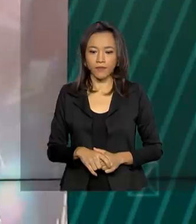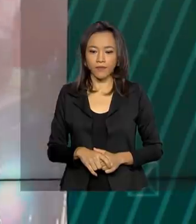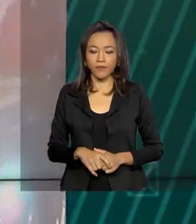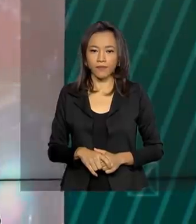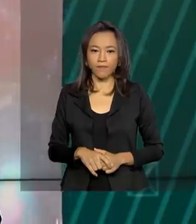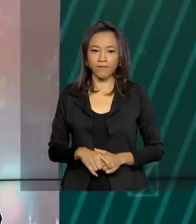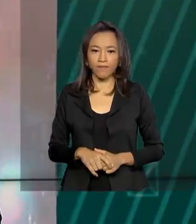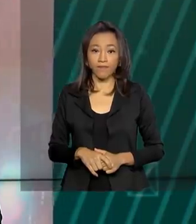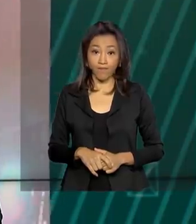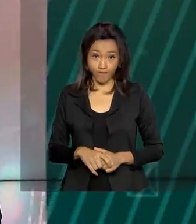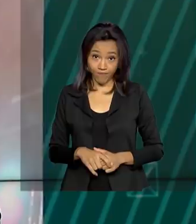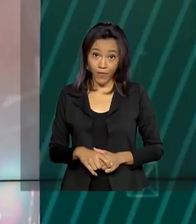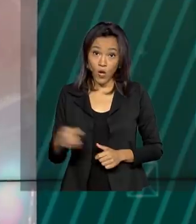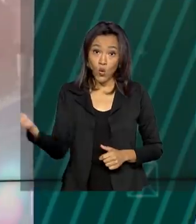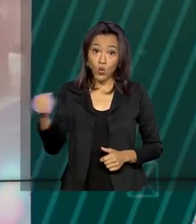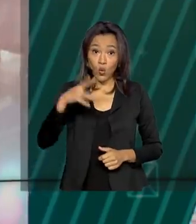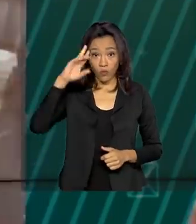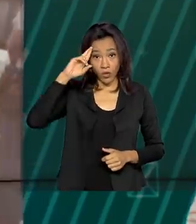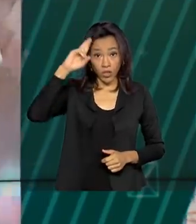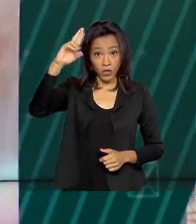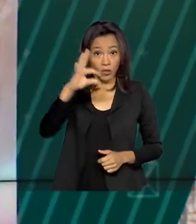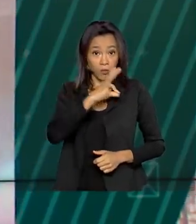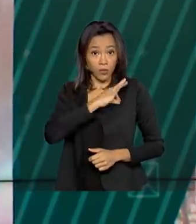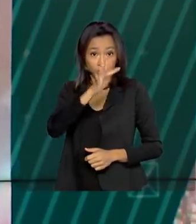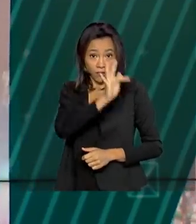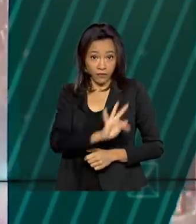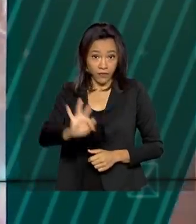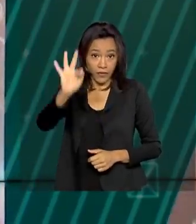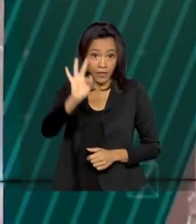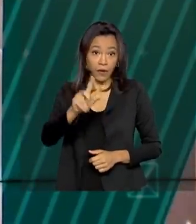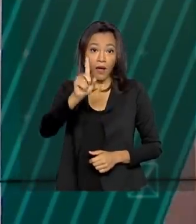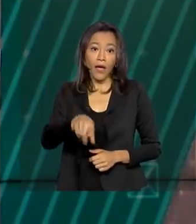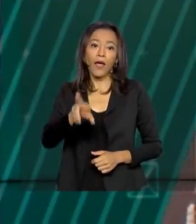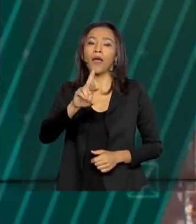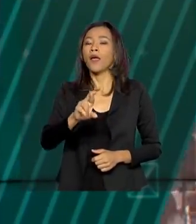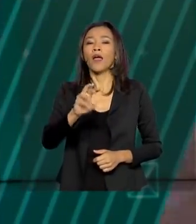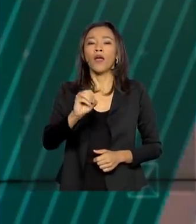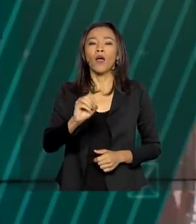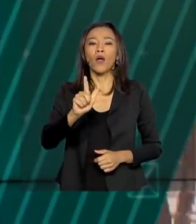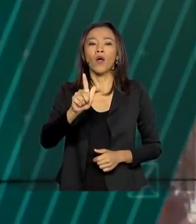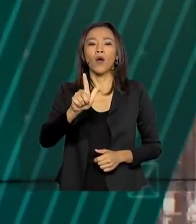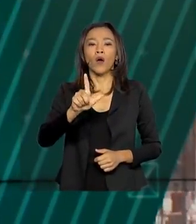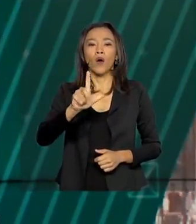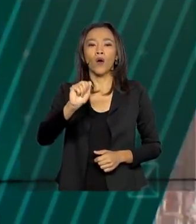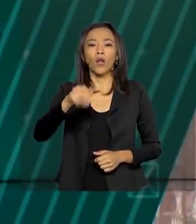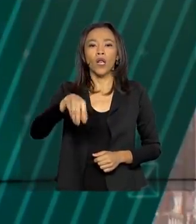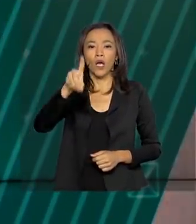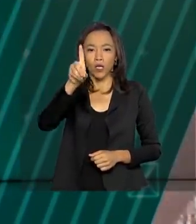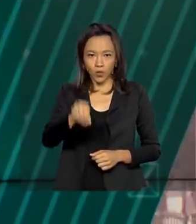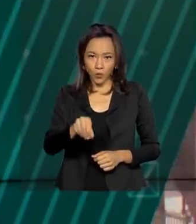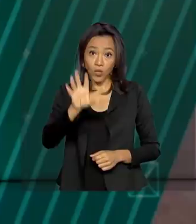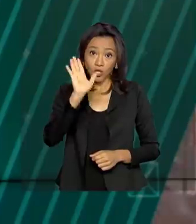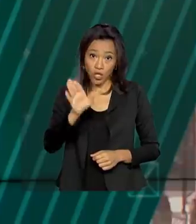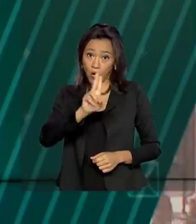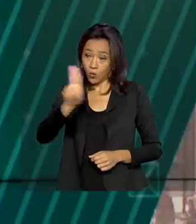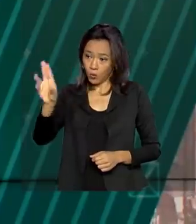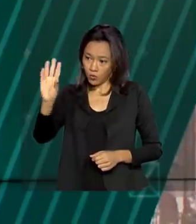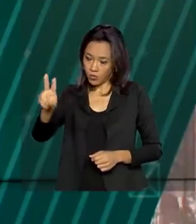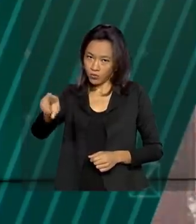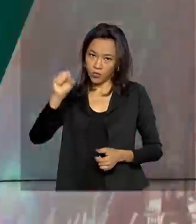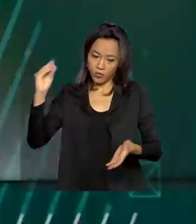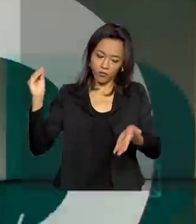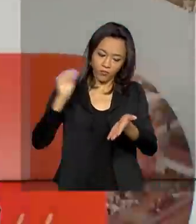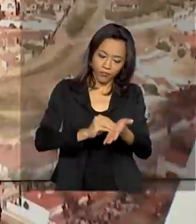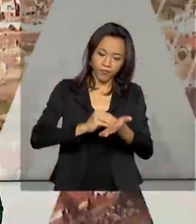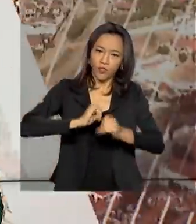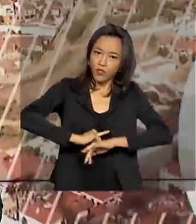O novo diretor-geral da Polícia Federal é Rolando Alexandre de Souza. A nomeação foi publicada nesta segunda-feira no